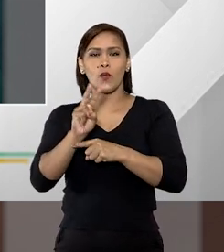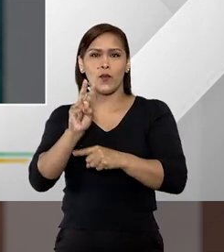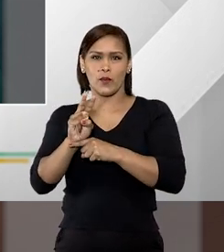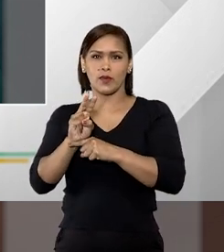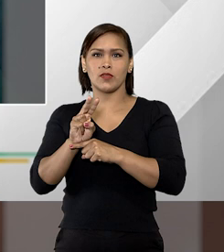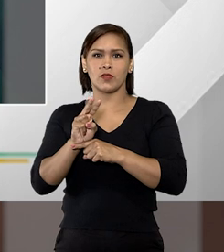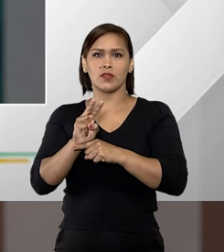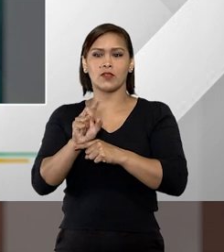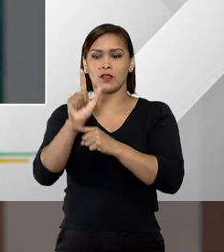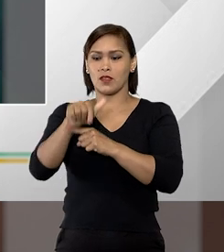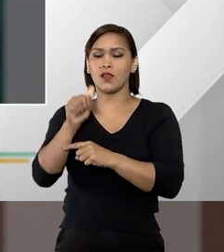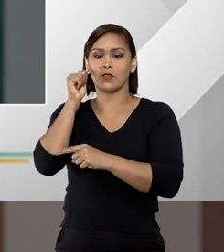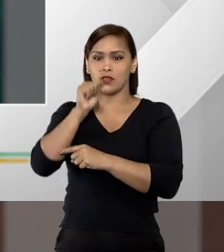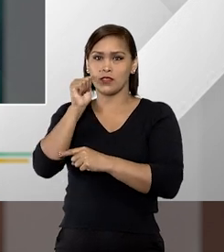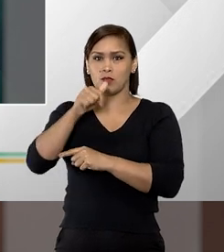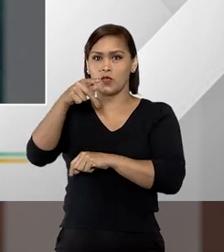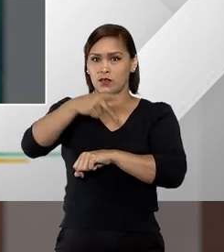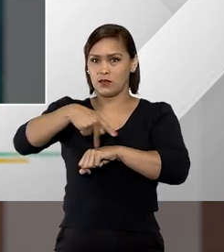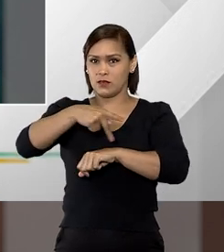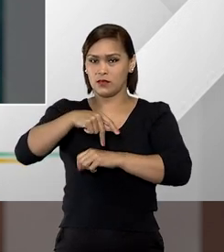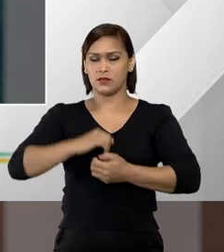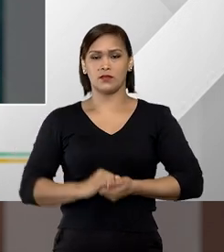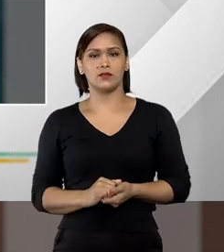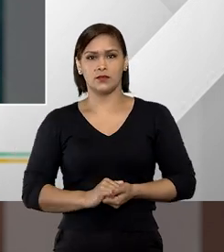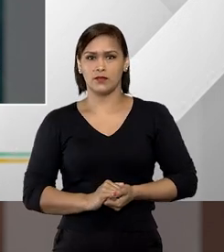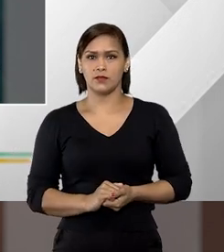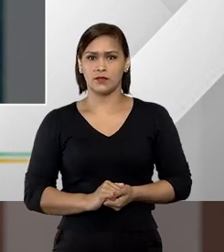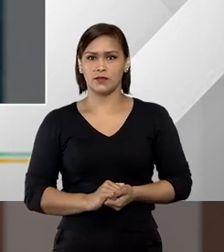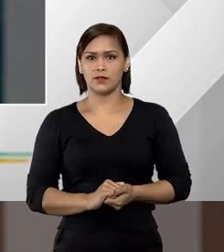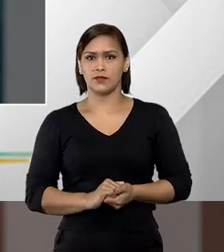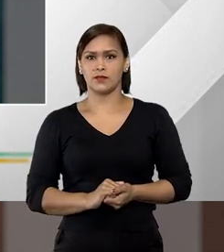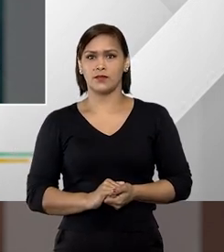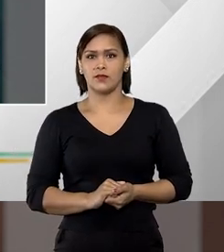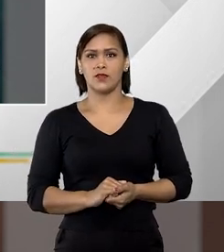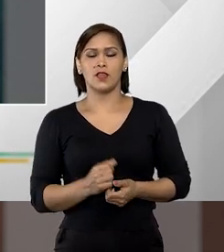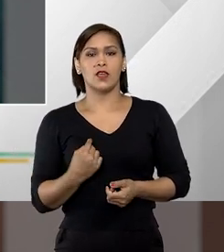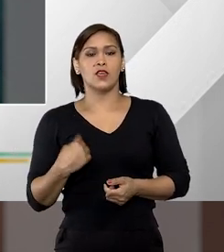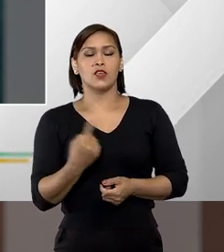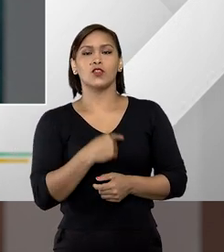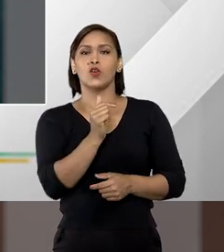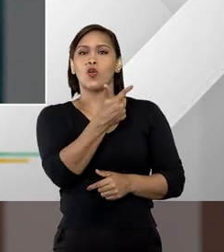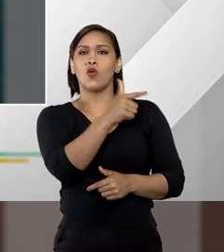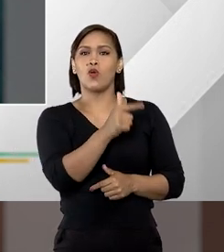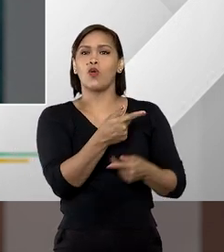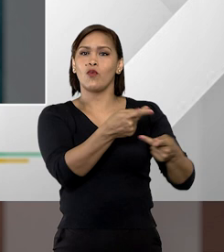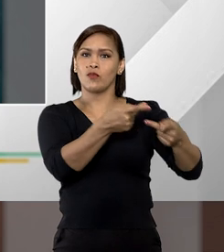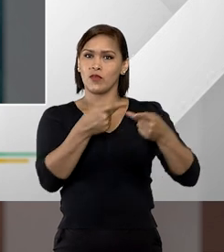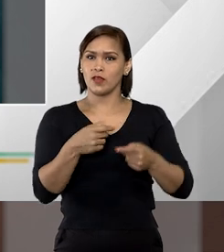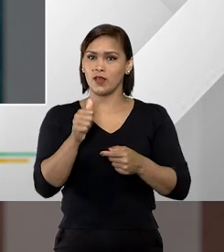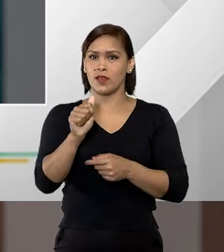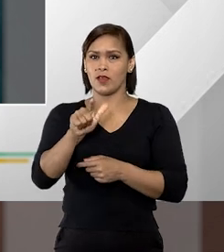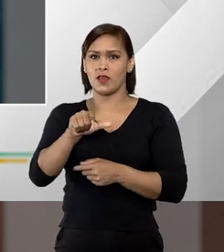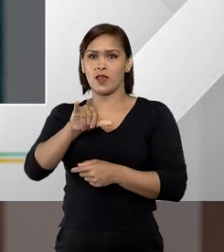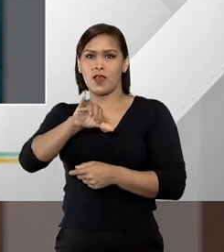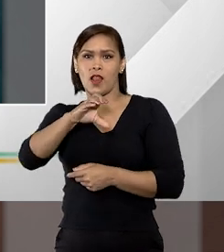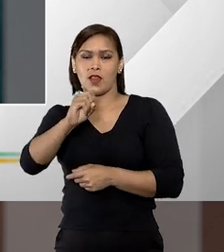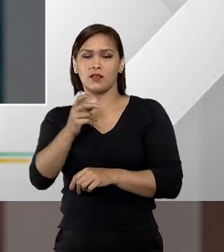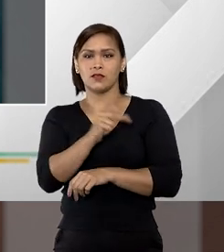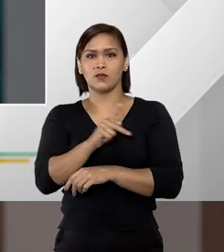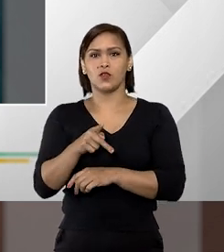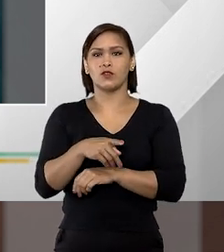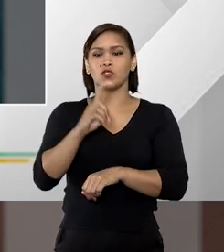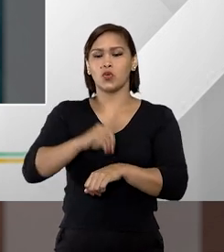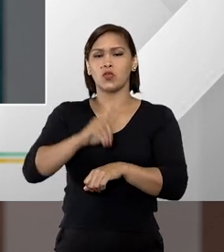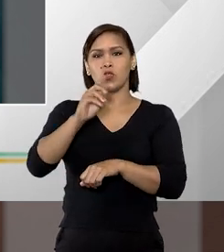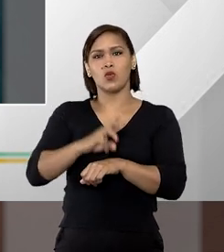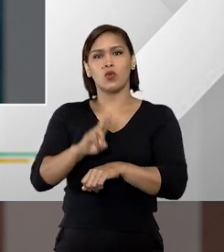das mulheres em nosso país. E nossa outra convidada é Alice Bianchini, professora